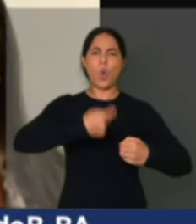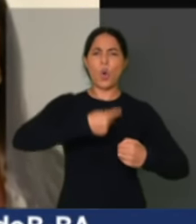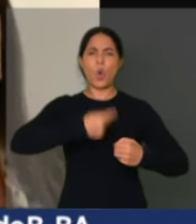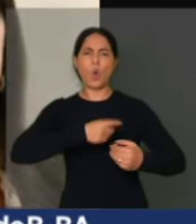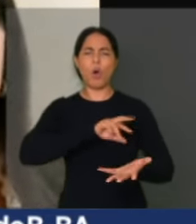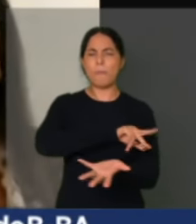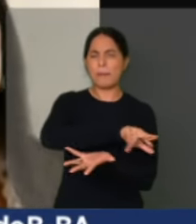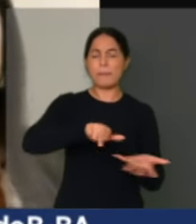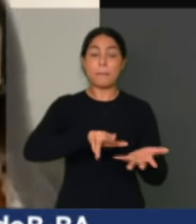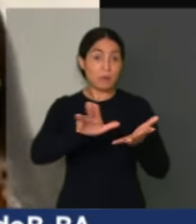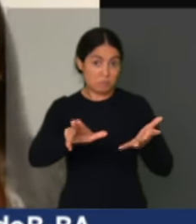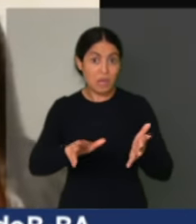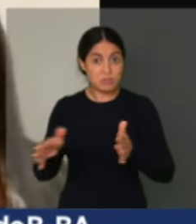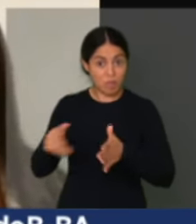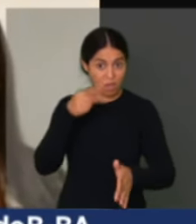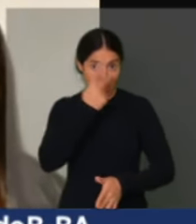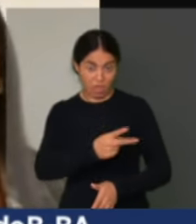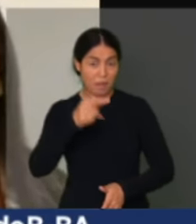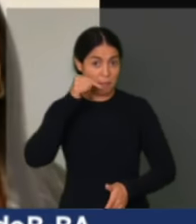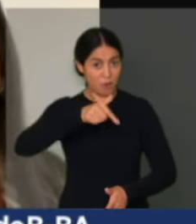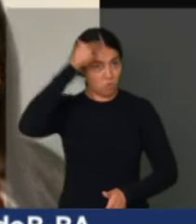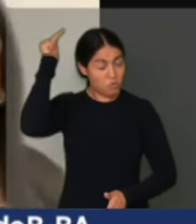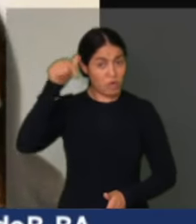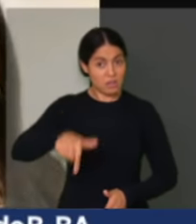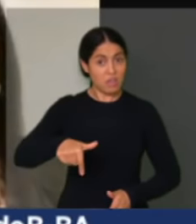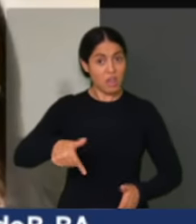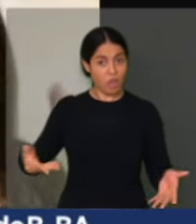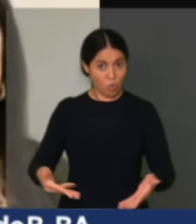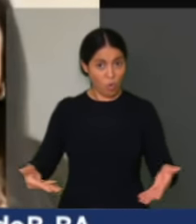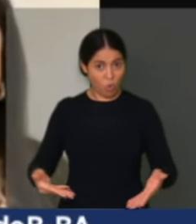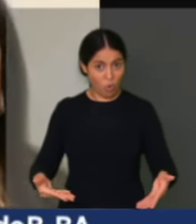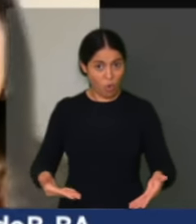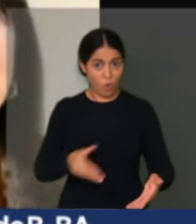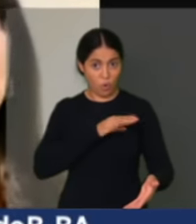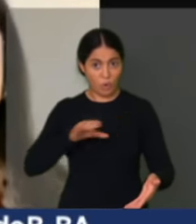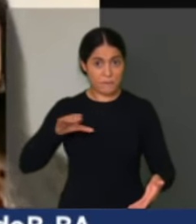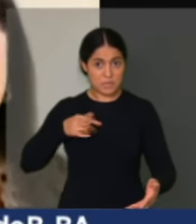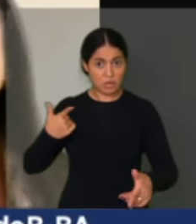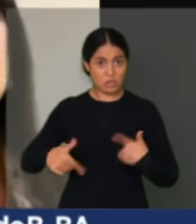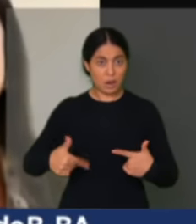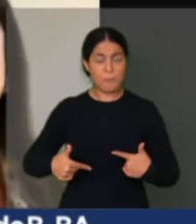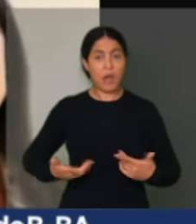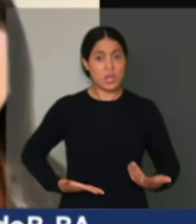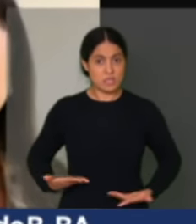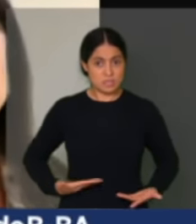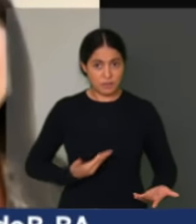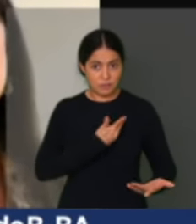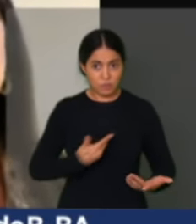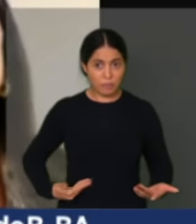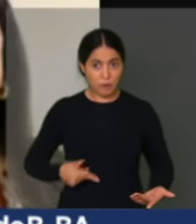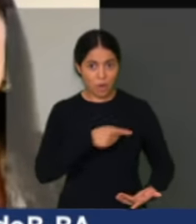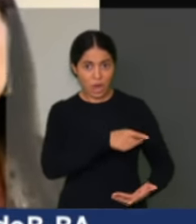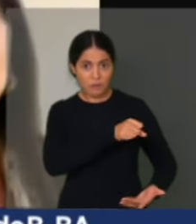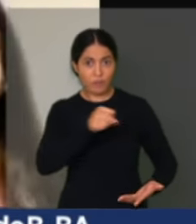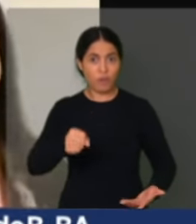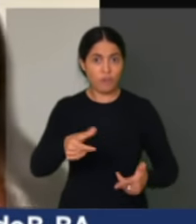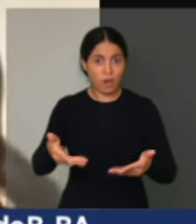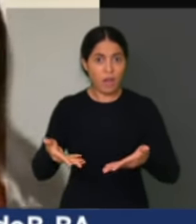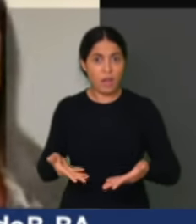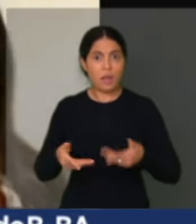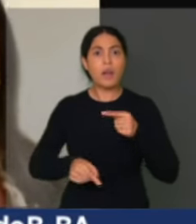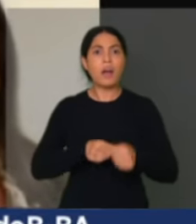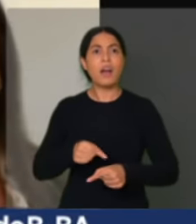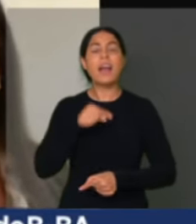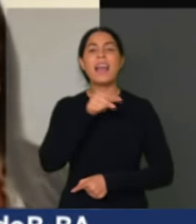Guedes, que hoje foi convocado pela Comissão do Trabalho e do Serviço Público nesta Casa, ele está num dilema